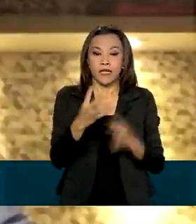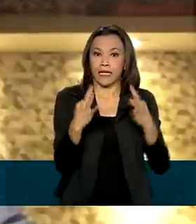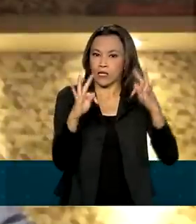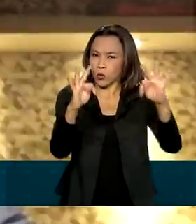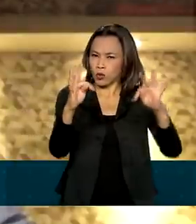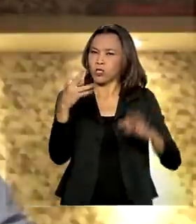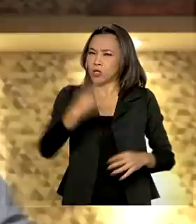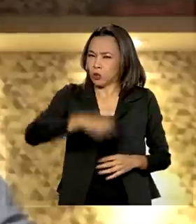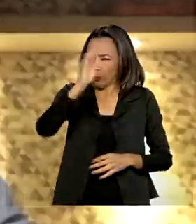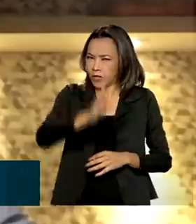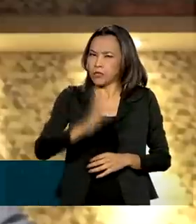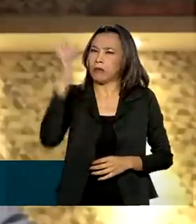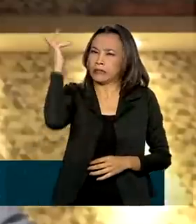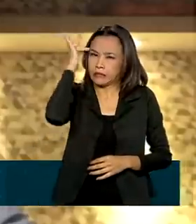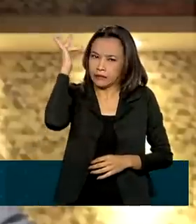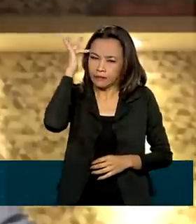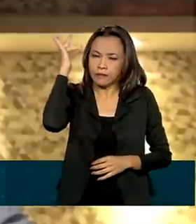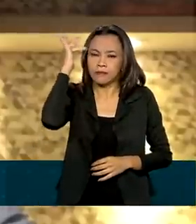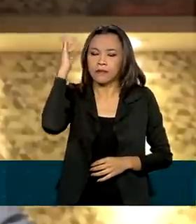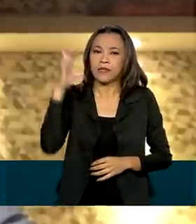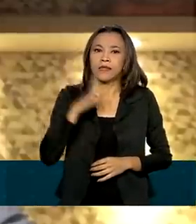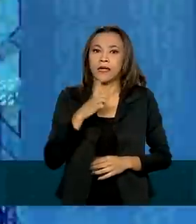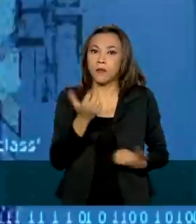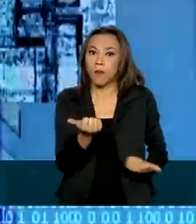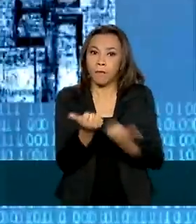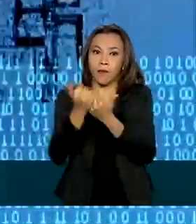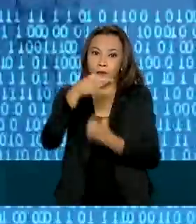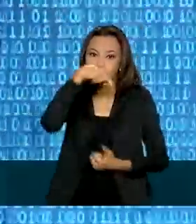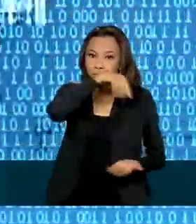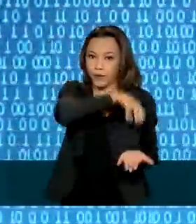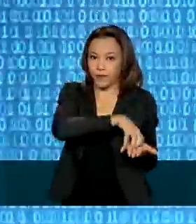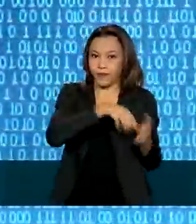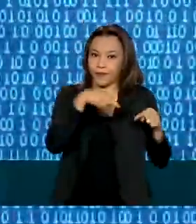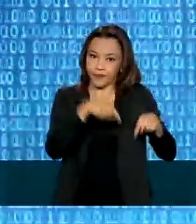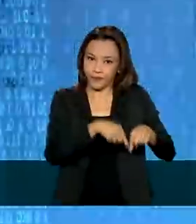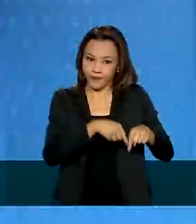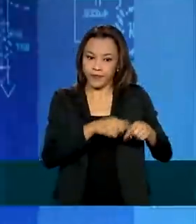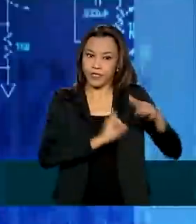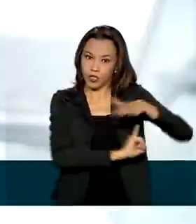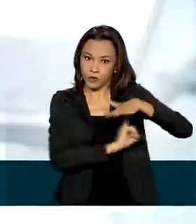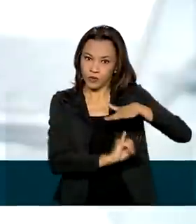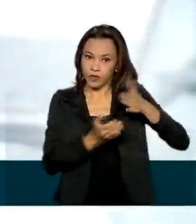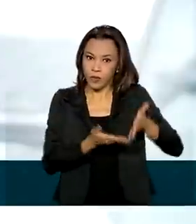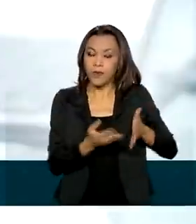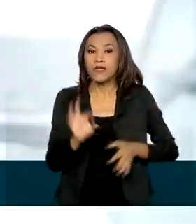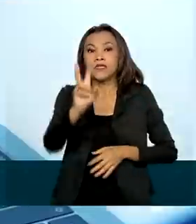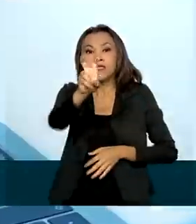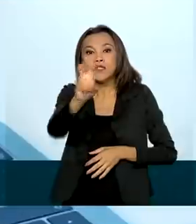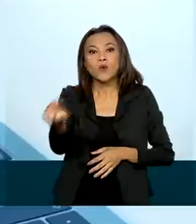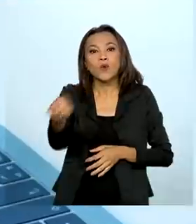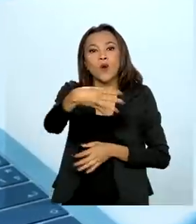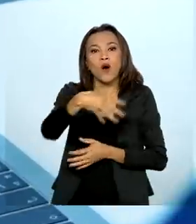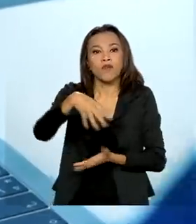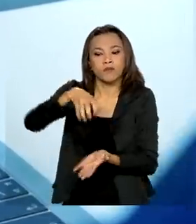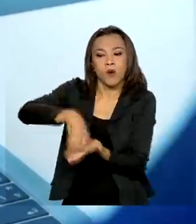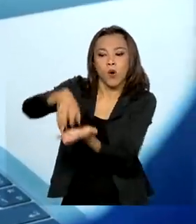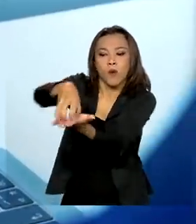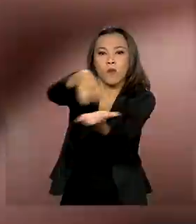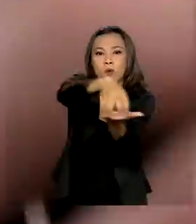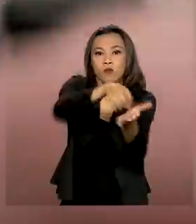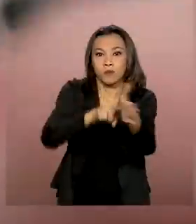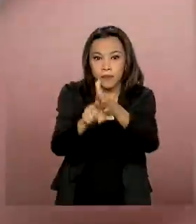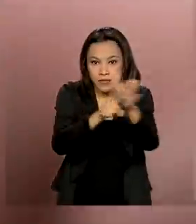orgulho de ser brasileira com apoio da Embrapi. Cinco novas unidades de pesquisa serão credenciadas pela